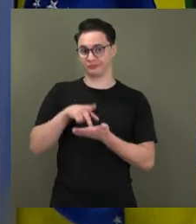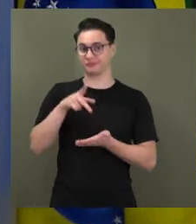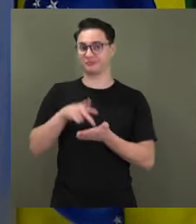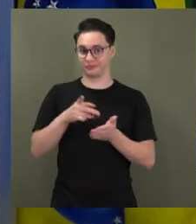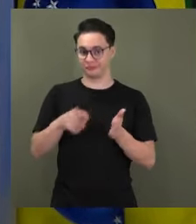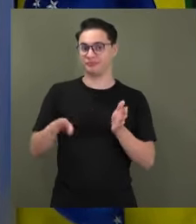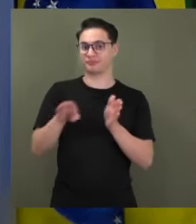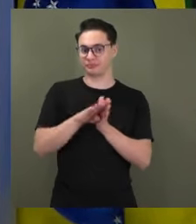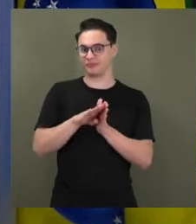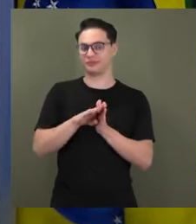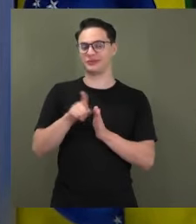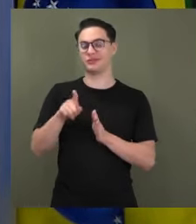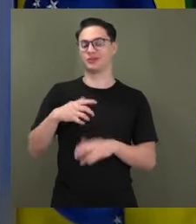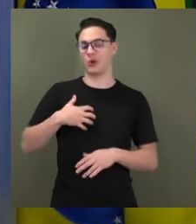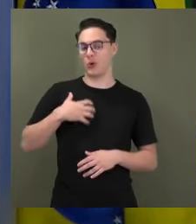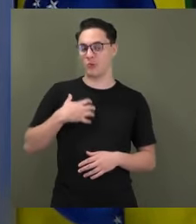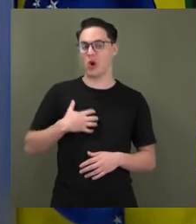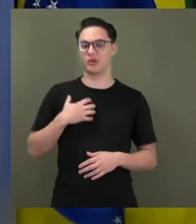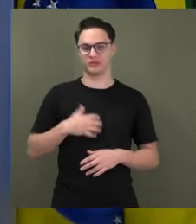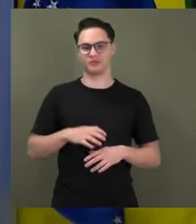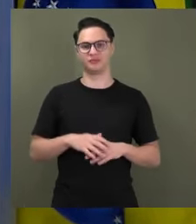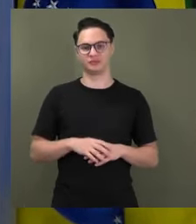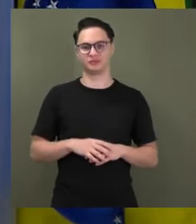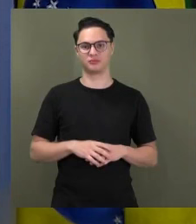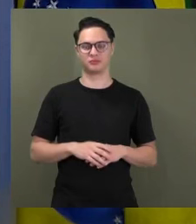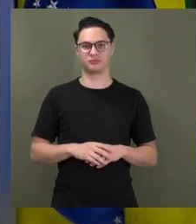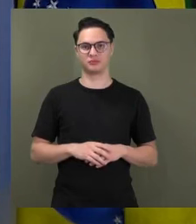e se incomoda, e se incomoda.